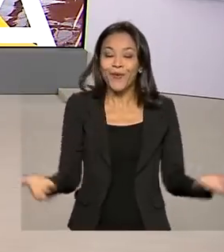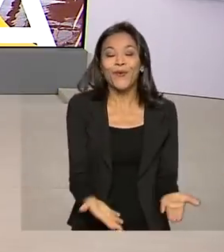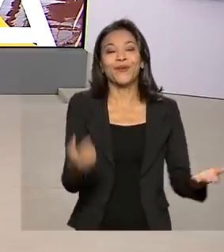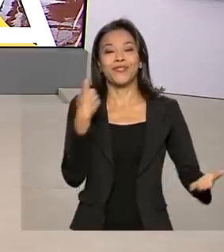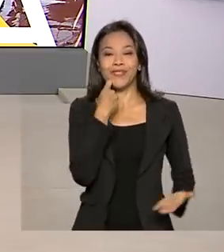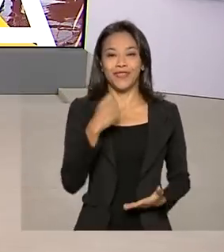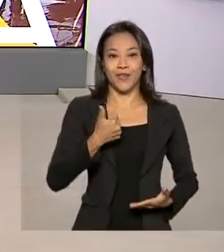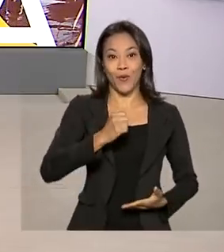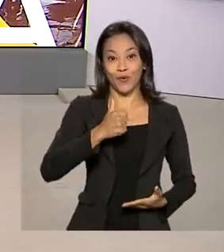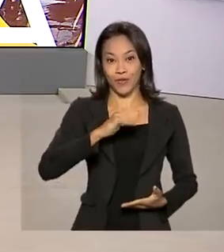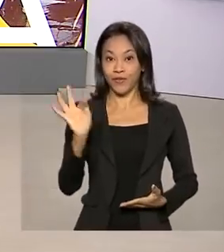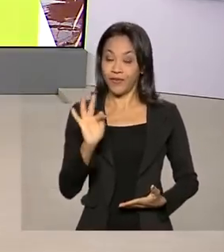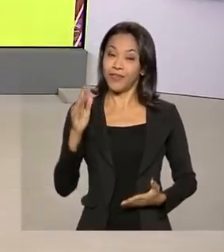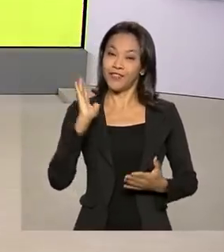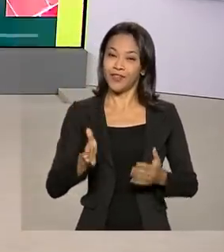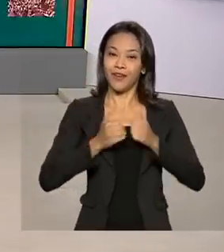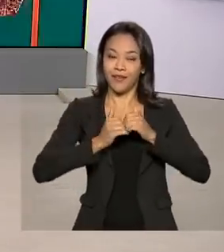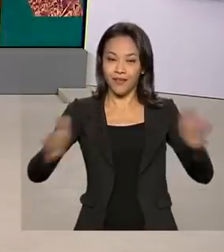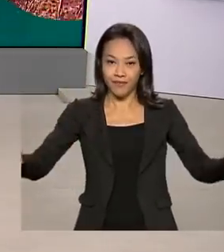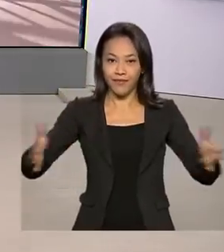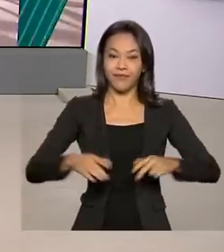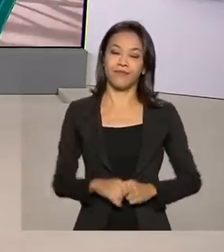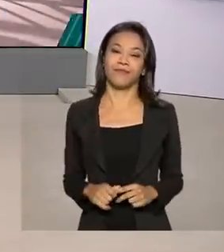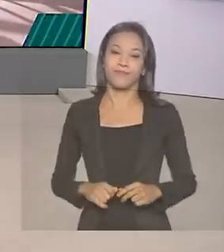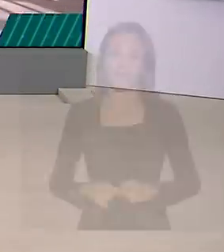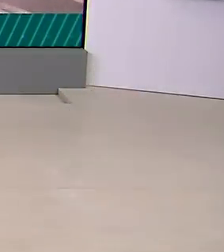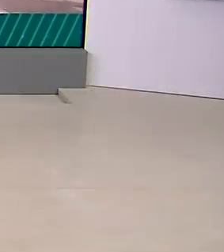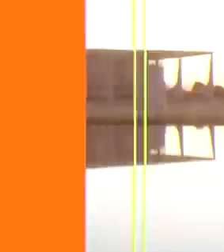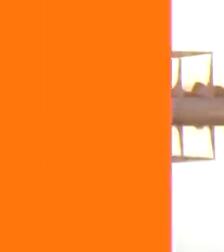de fevereiro. O Brasil em Dia já está no ar.